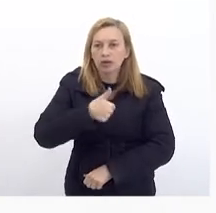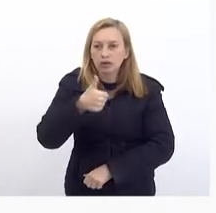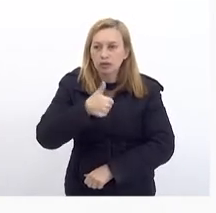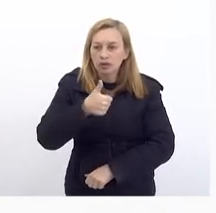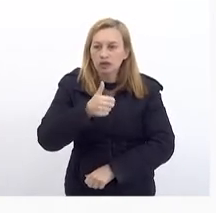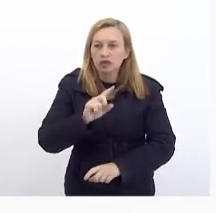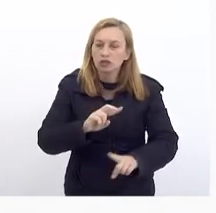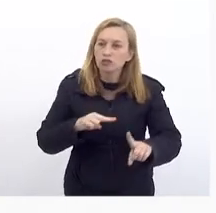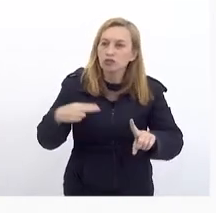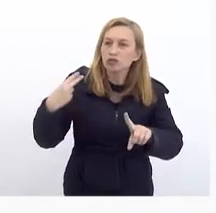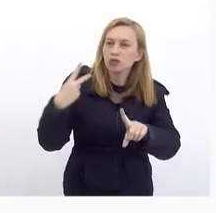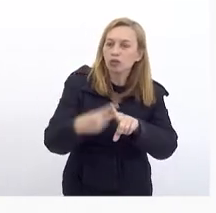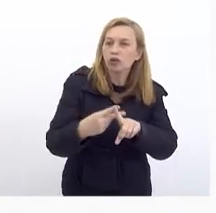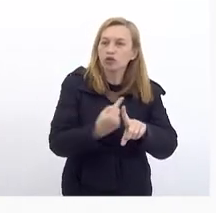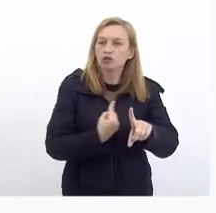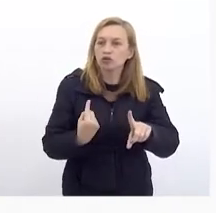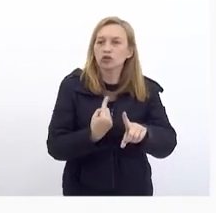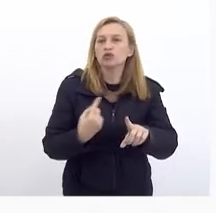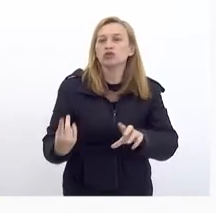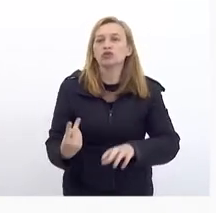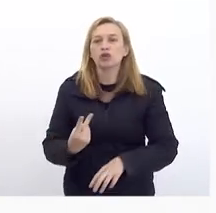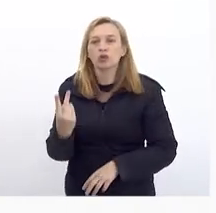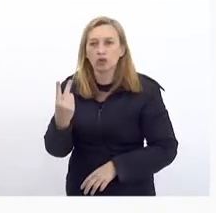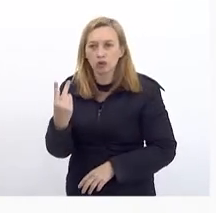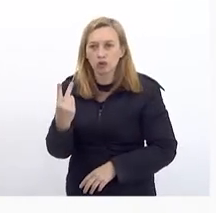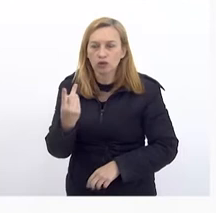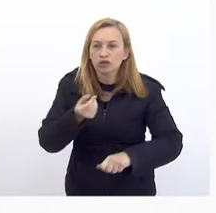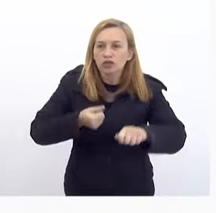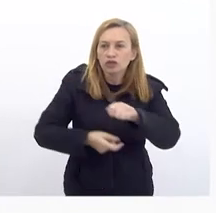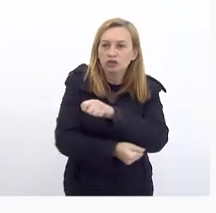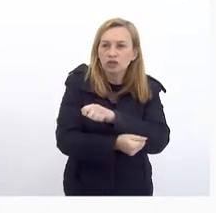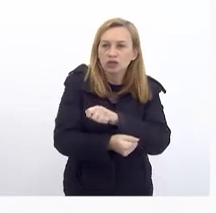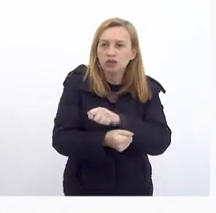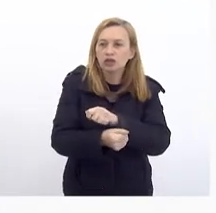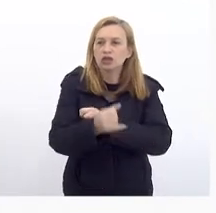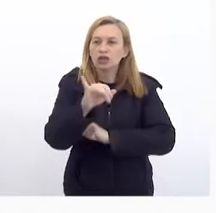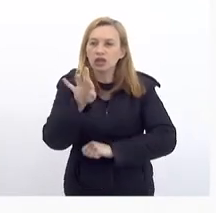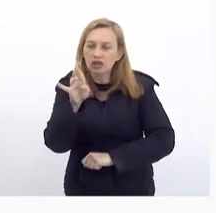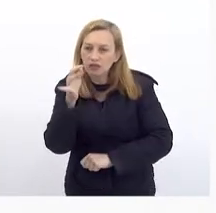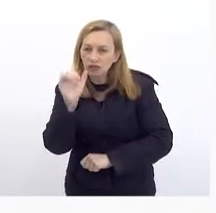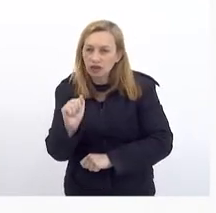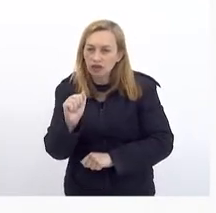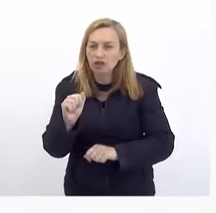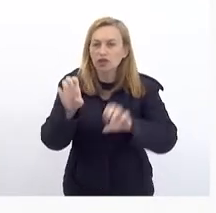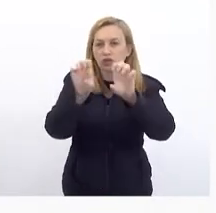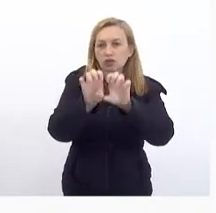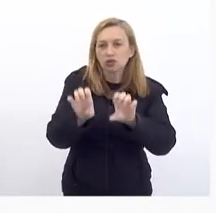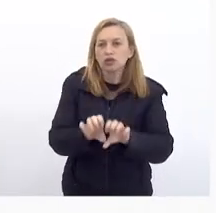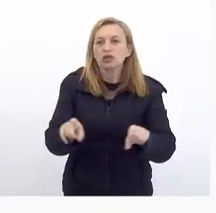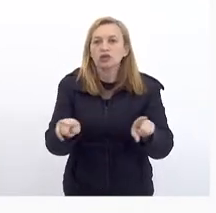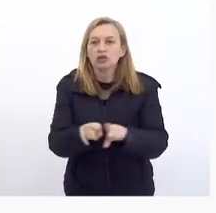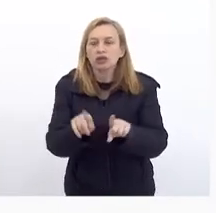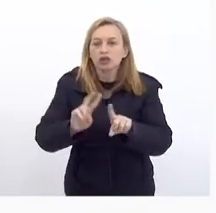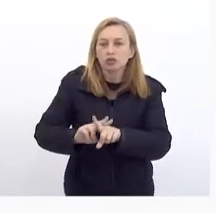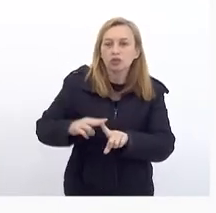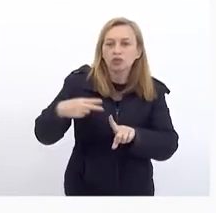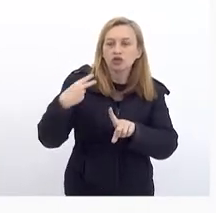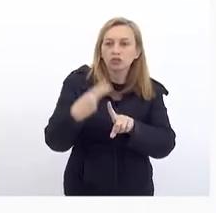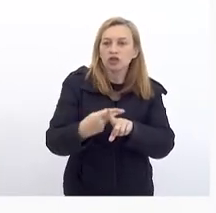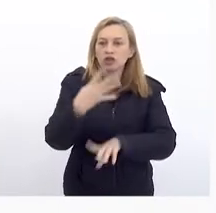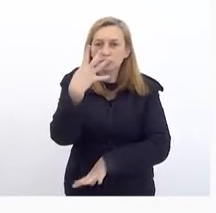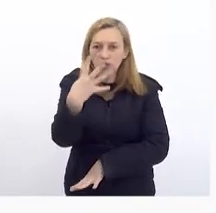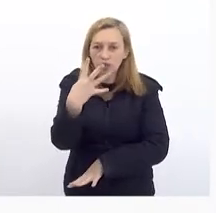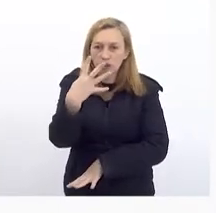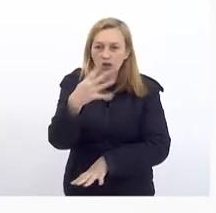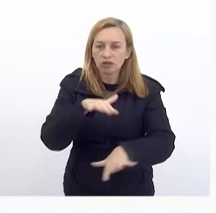Está dobrando O valor De investimento Em infraestrutura E multiplicando E Por quatro O